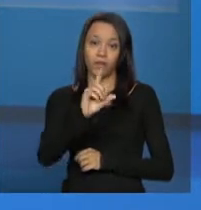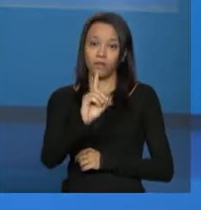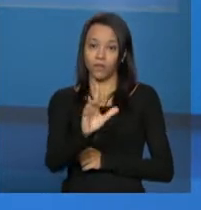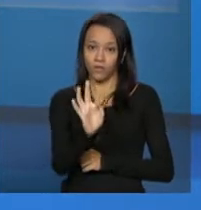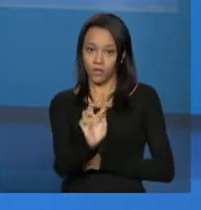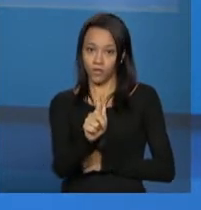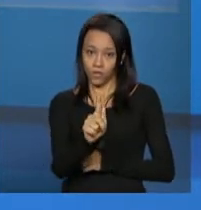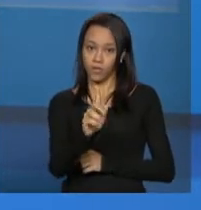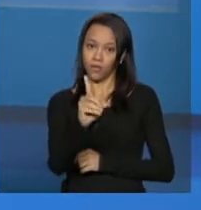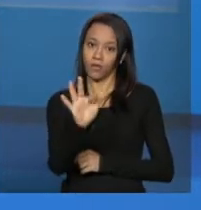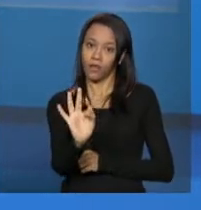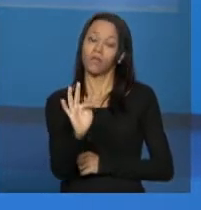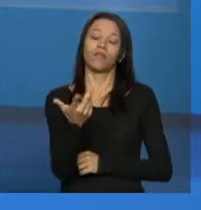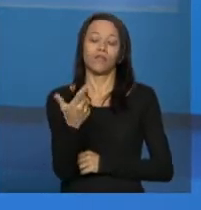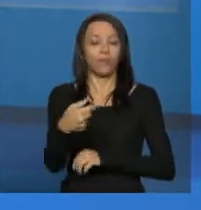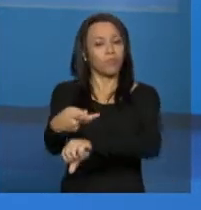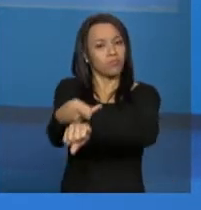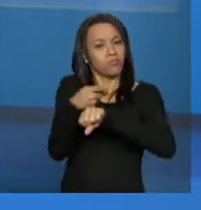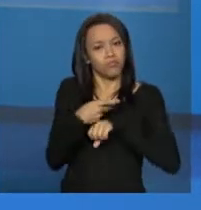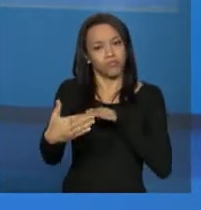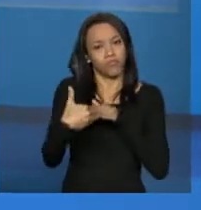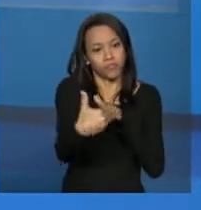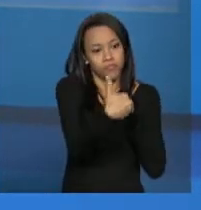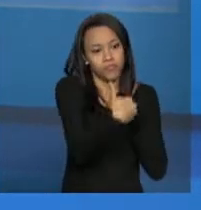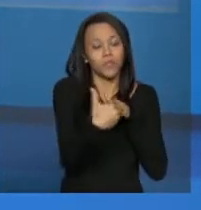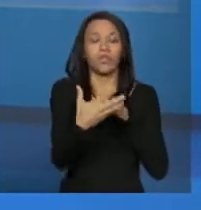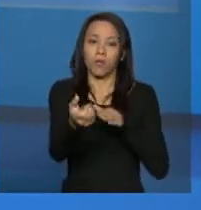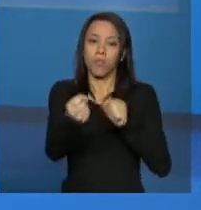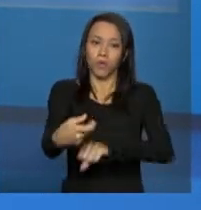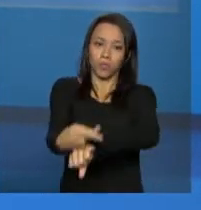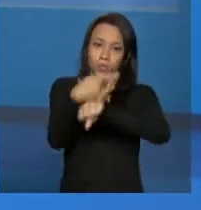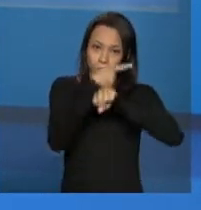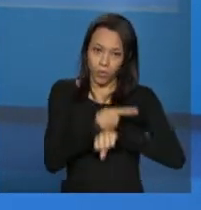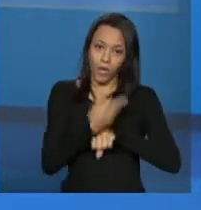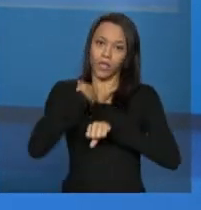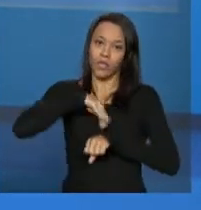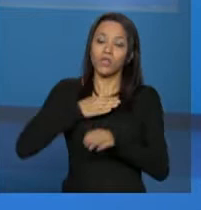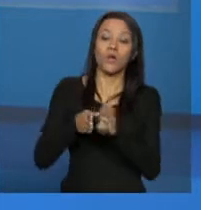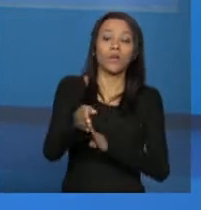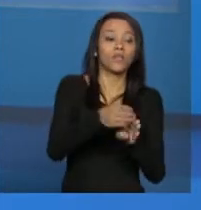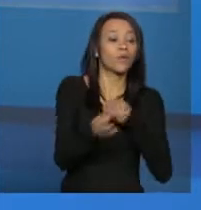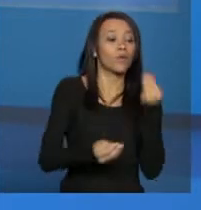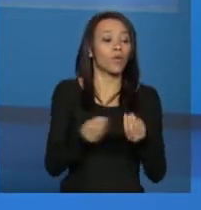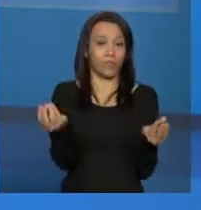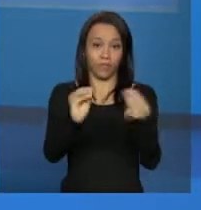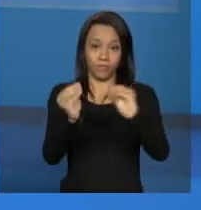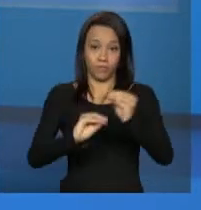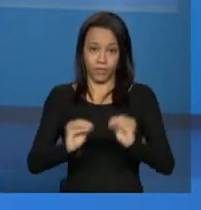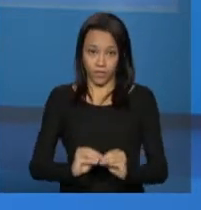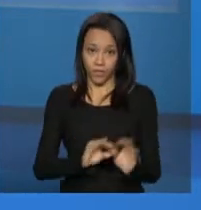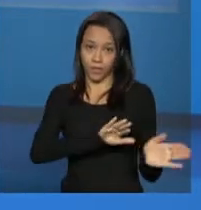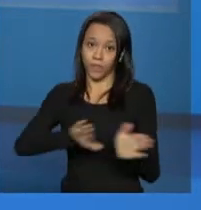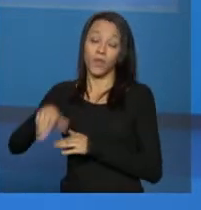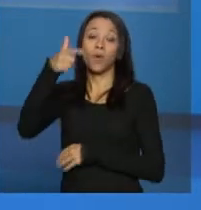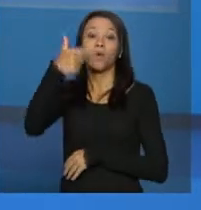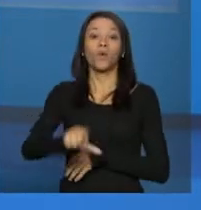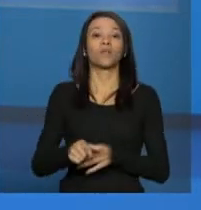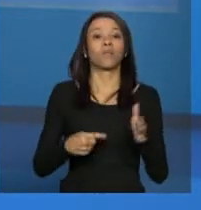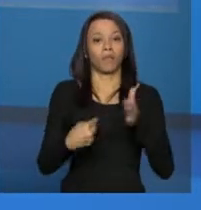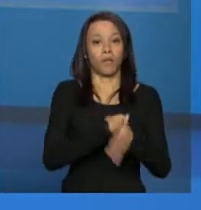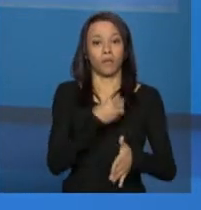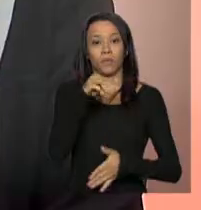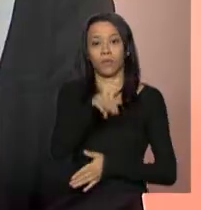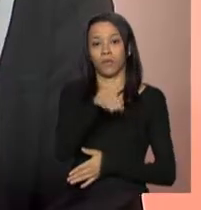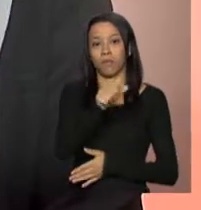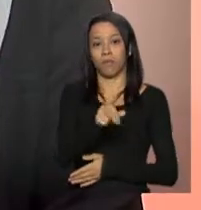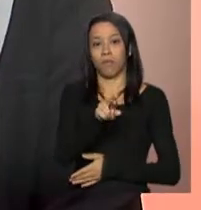pode dar essas orientações pertinentes entre em contato conosco que a gente orienta sobre o preenchimento Bom, agora eu tenho uma pergunta da Maria das Graças de Aparecida de